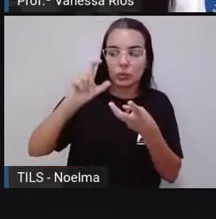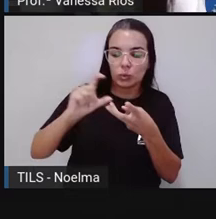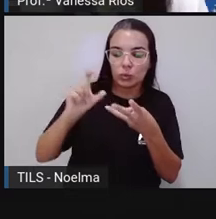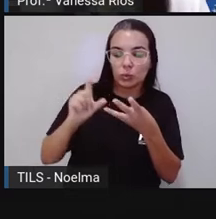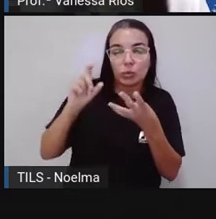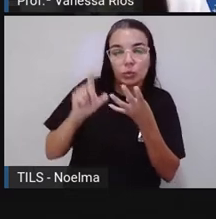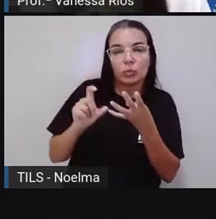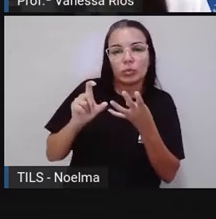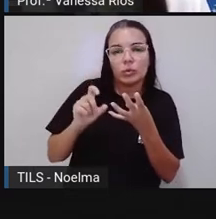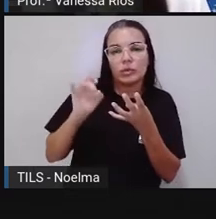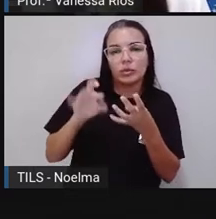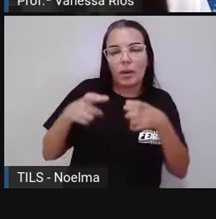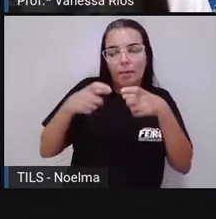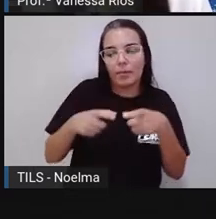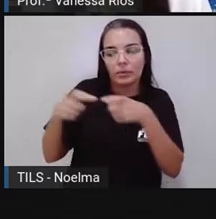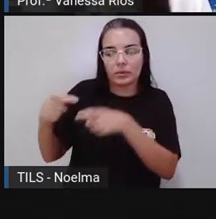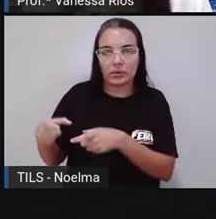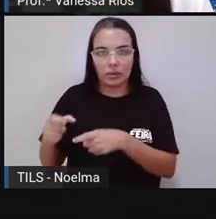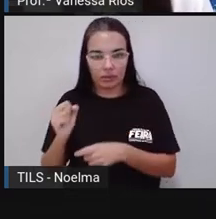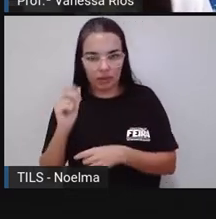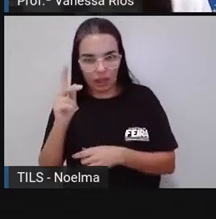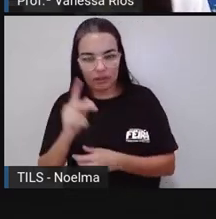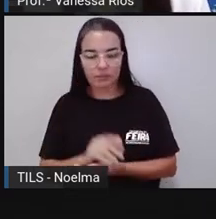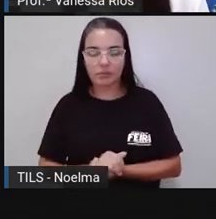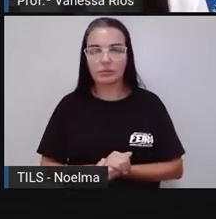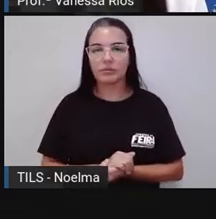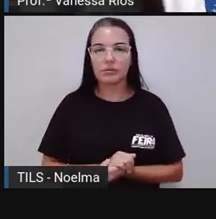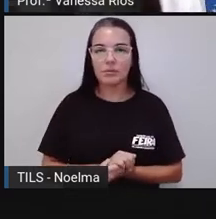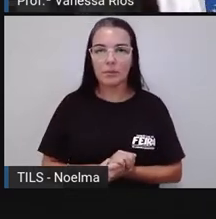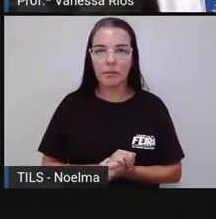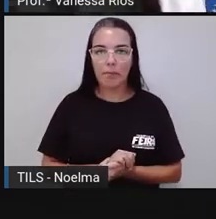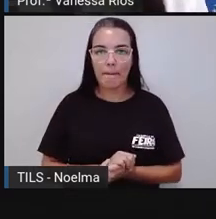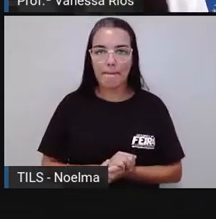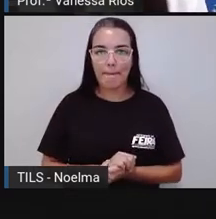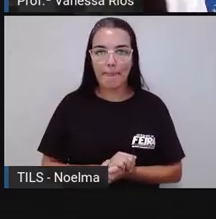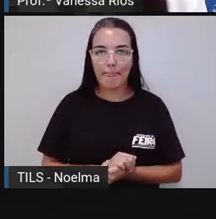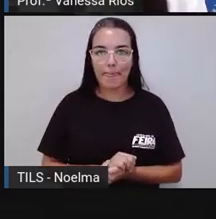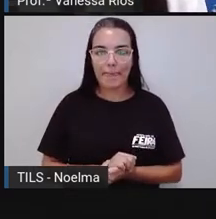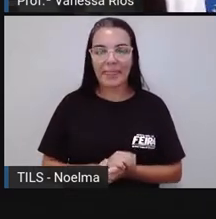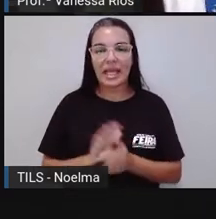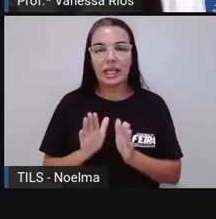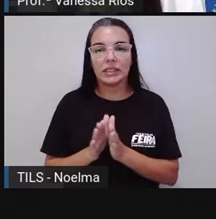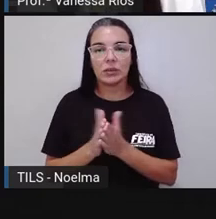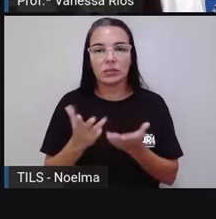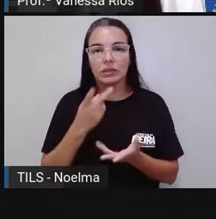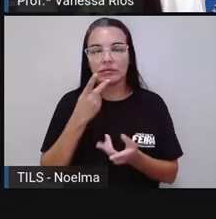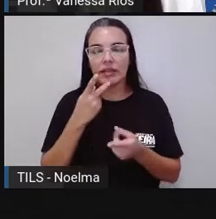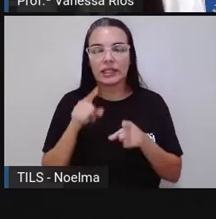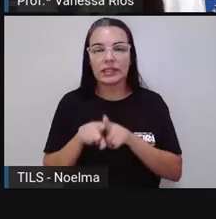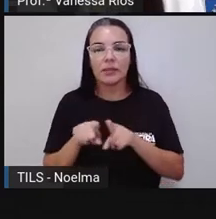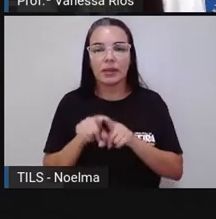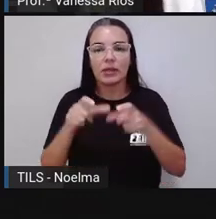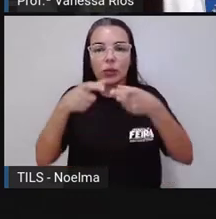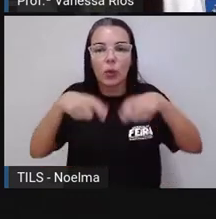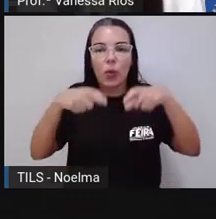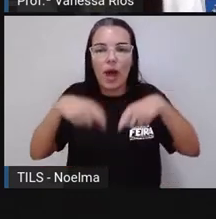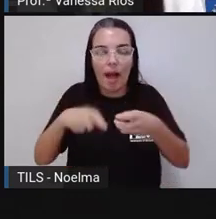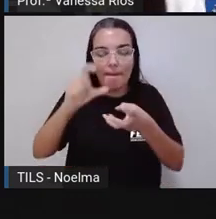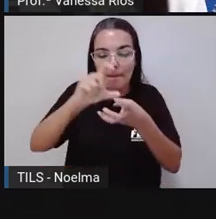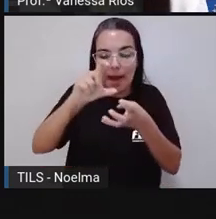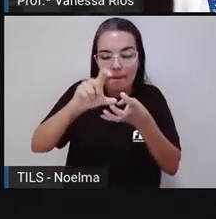tônica. E aí quando a gente fala em posição, é importante a gente perceber aí que as